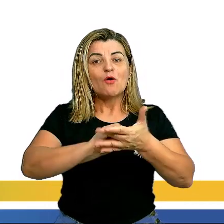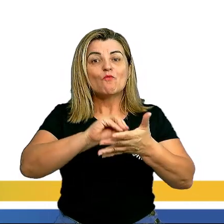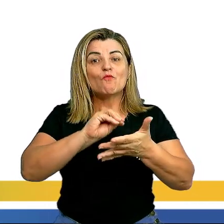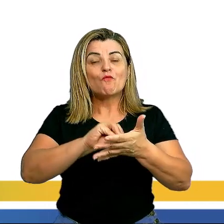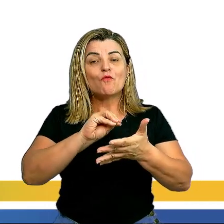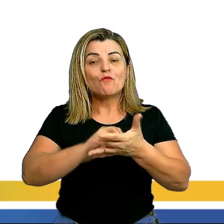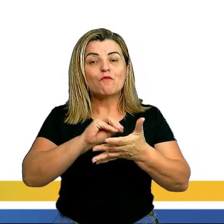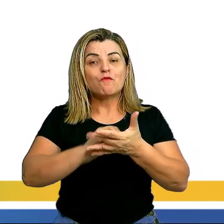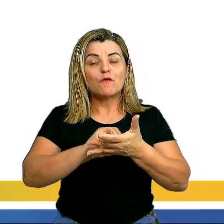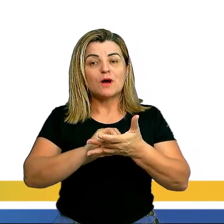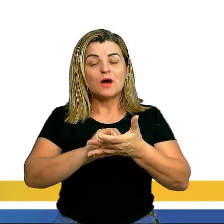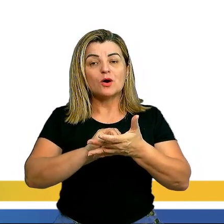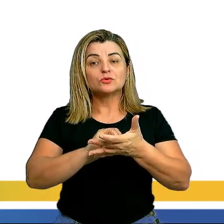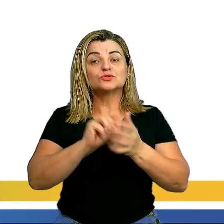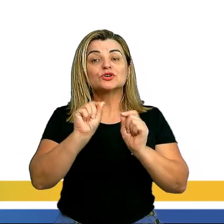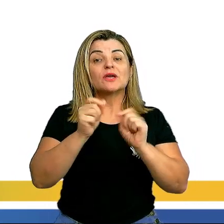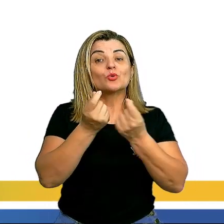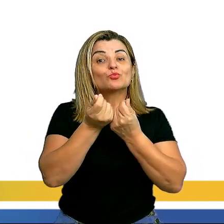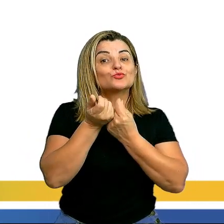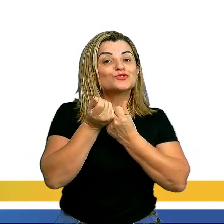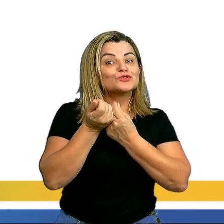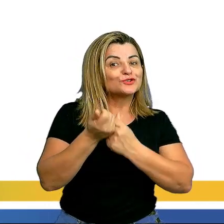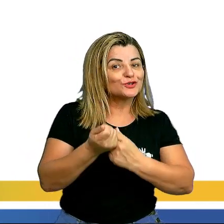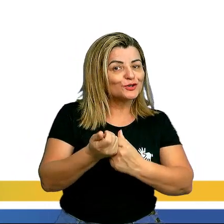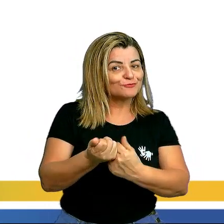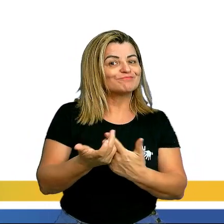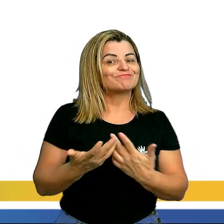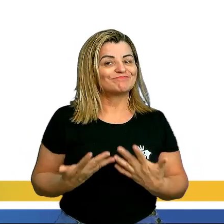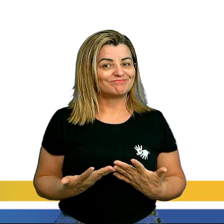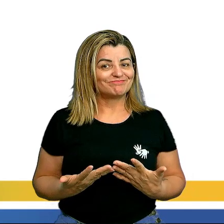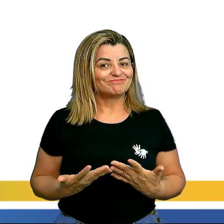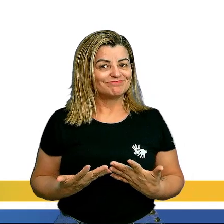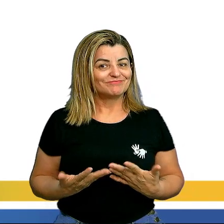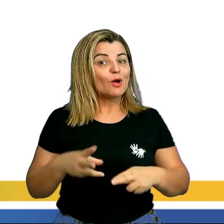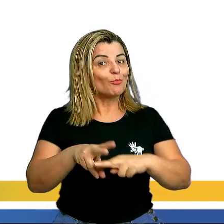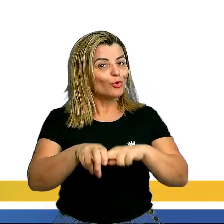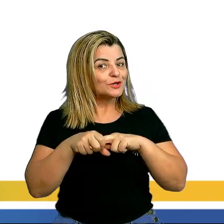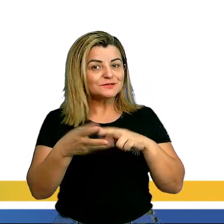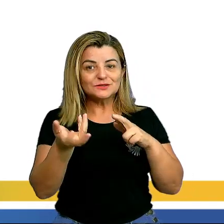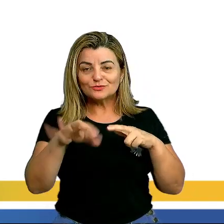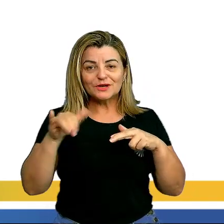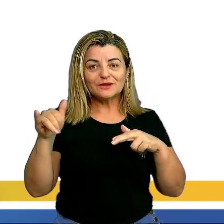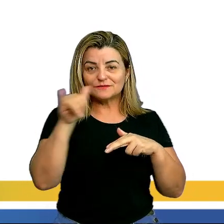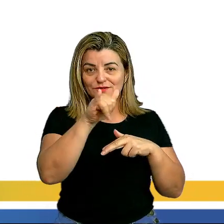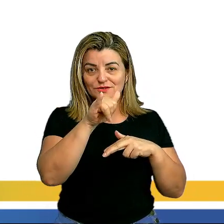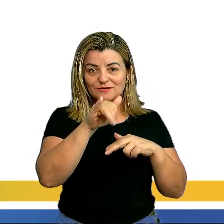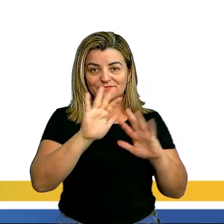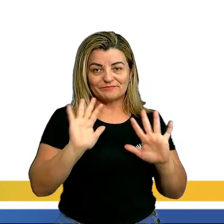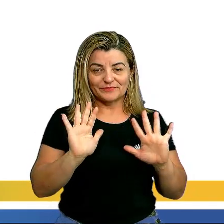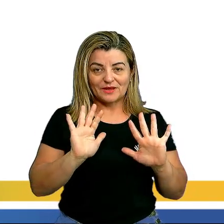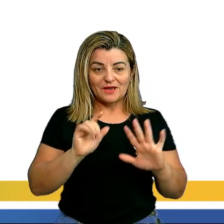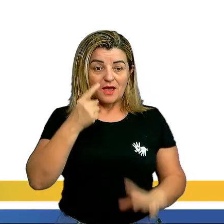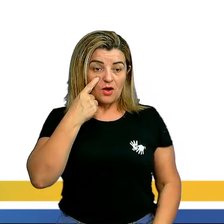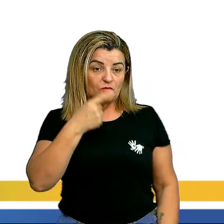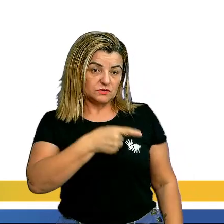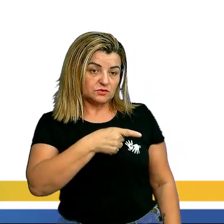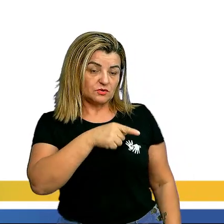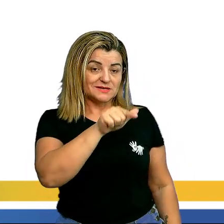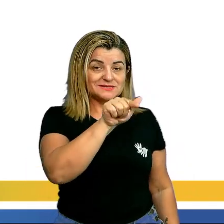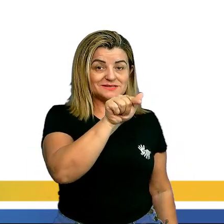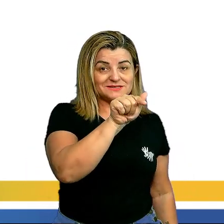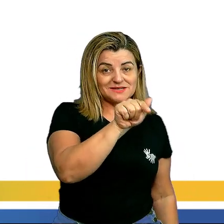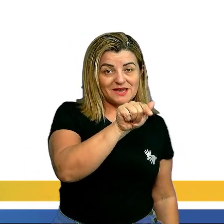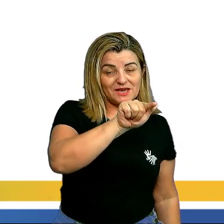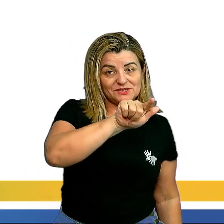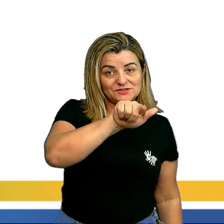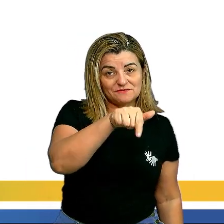de condições financeiras. Então lembrando. 7,7 a gente totalizou agora ele